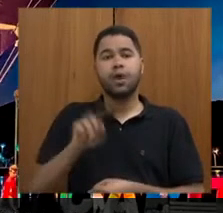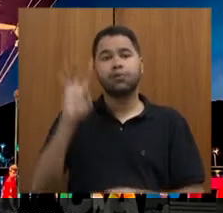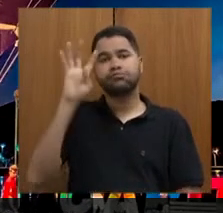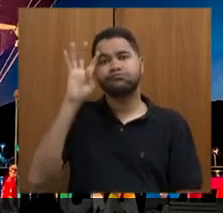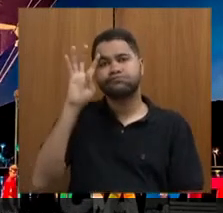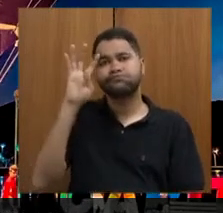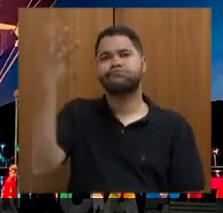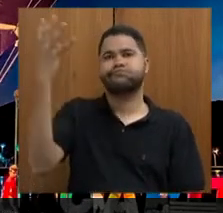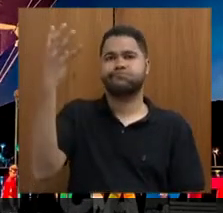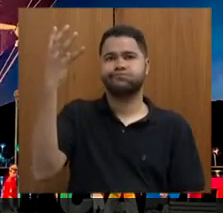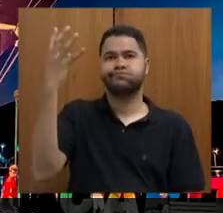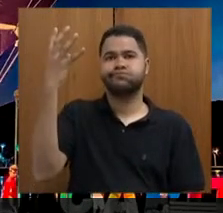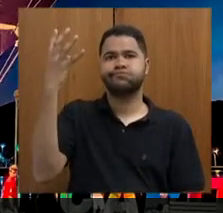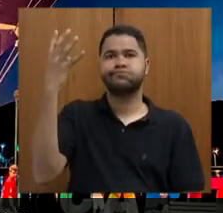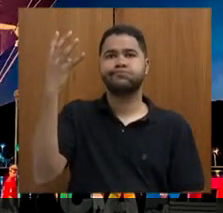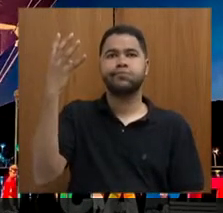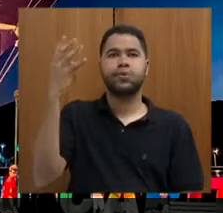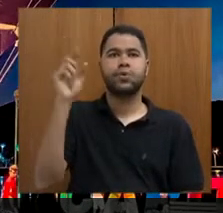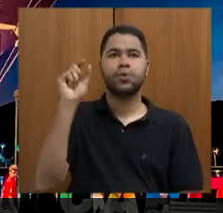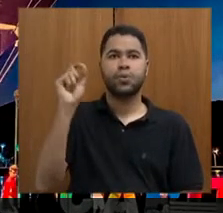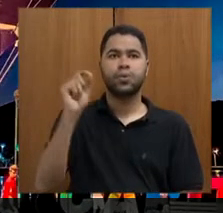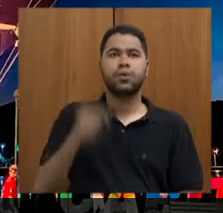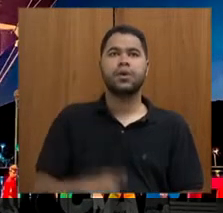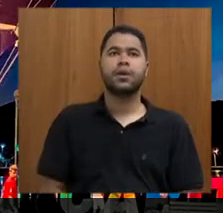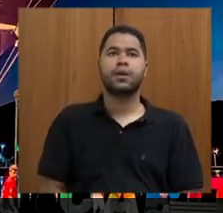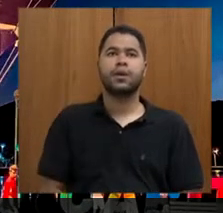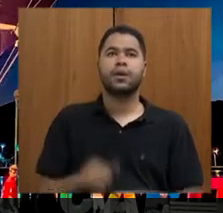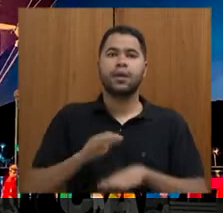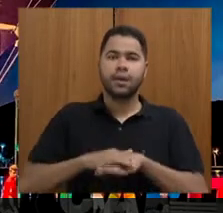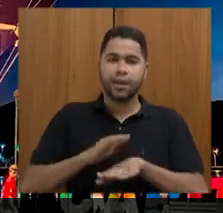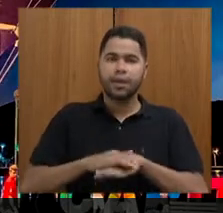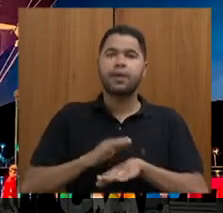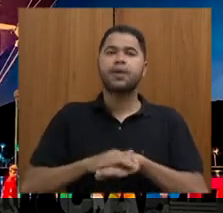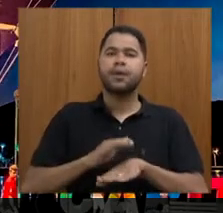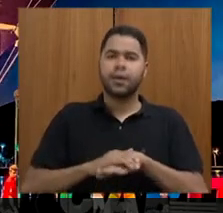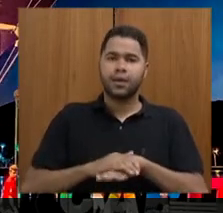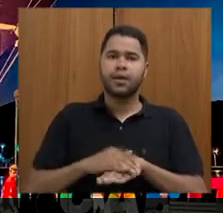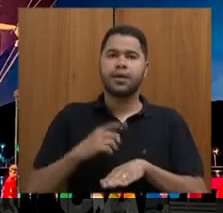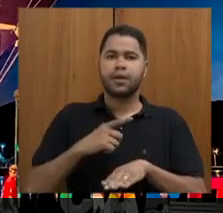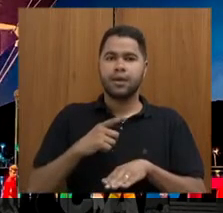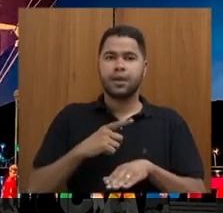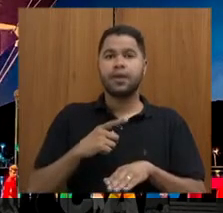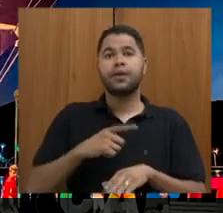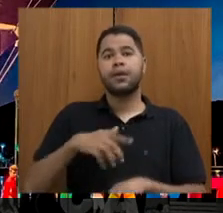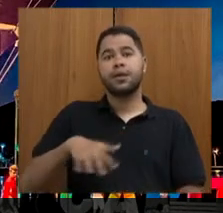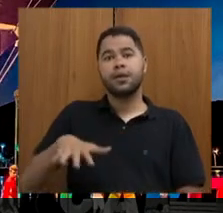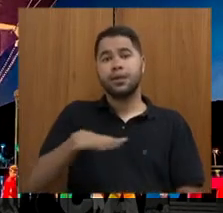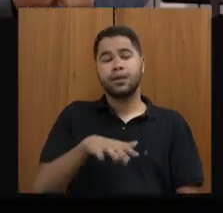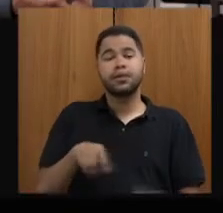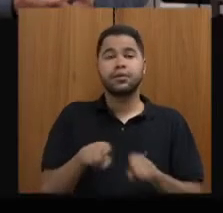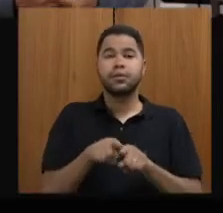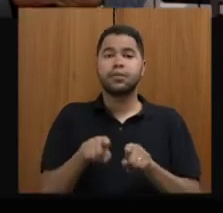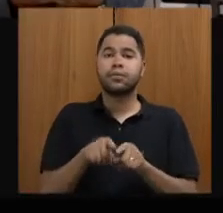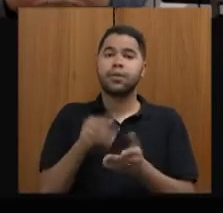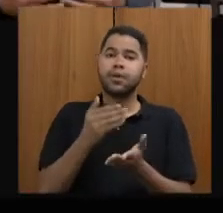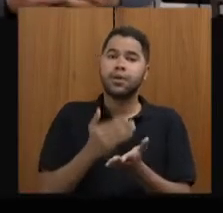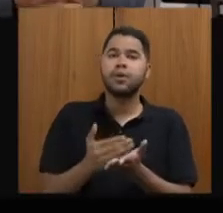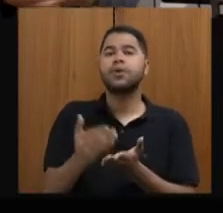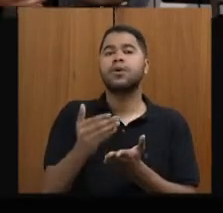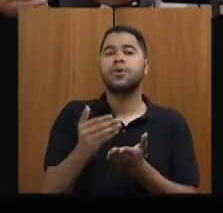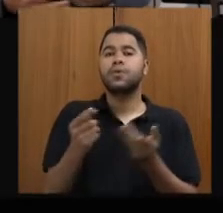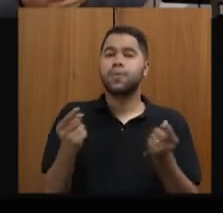dessa realidade da segurança no país, também implantando e em uma